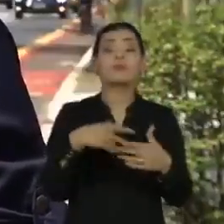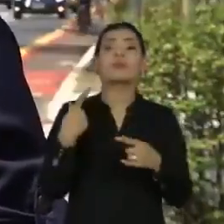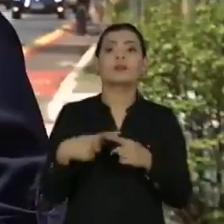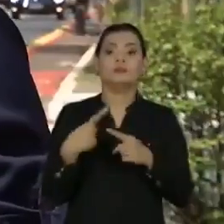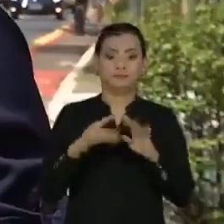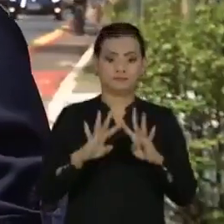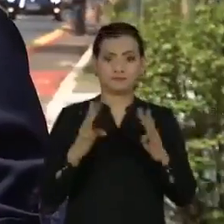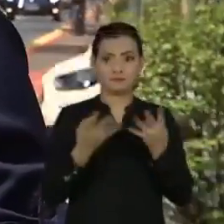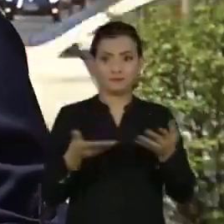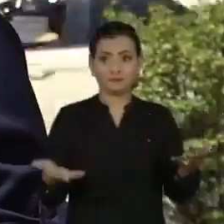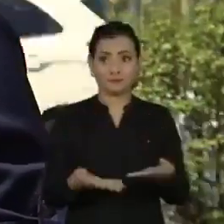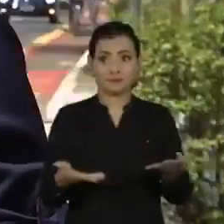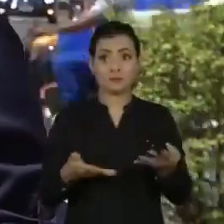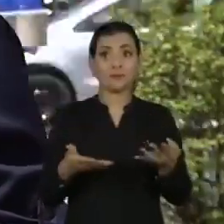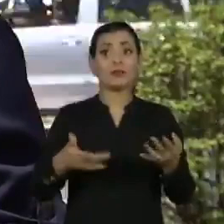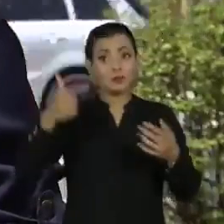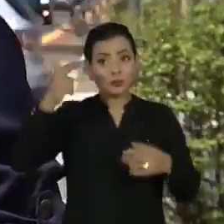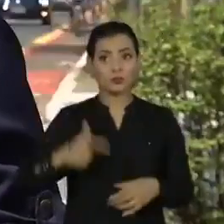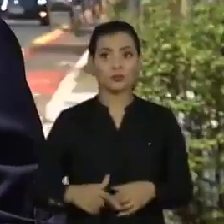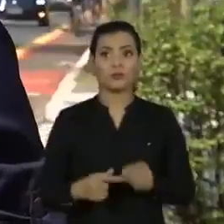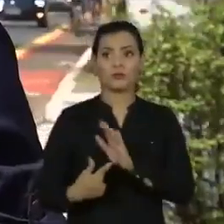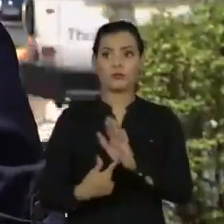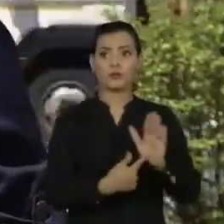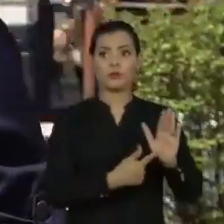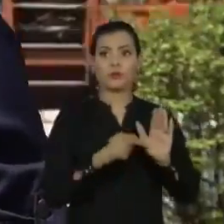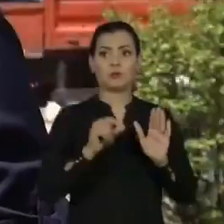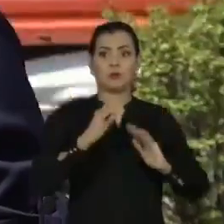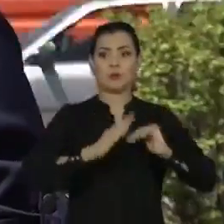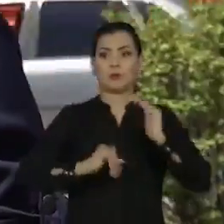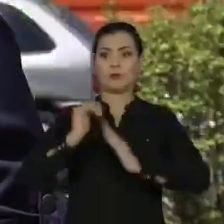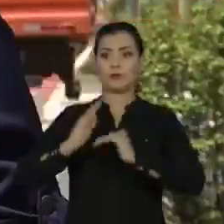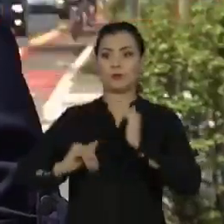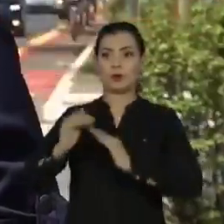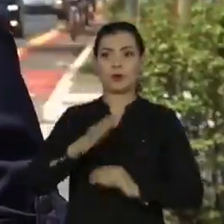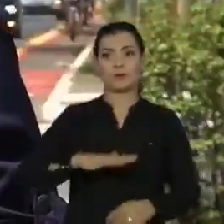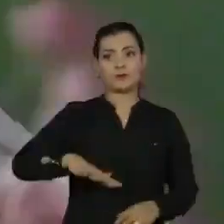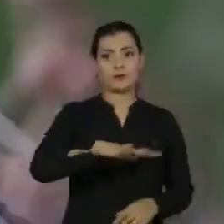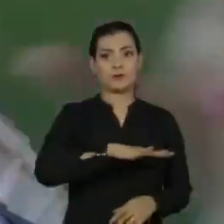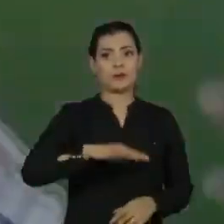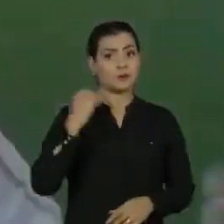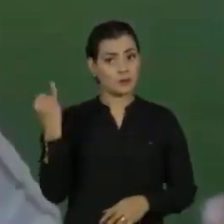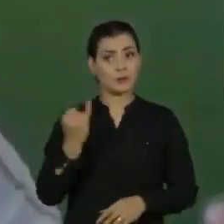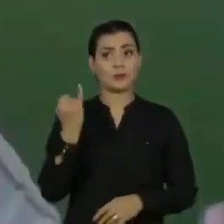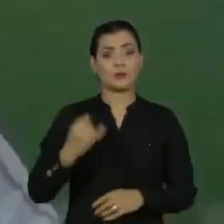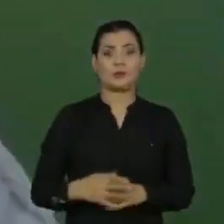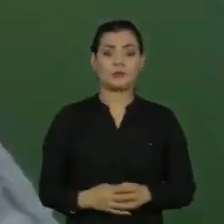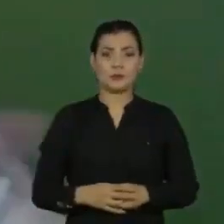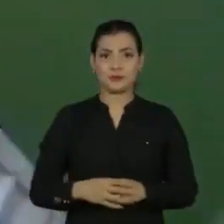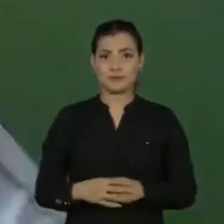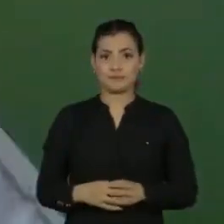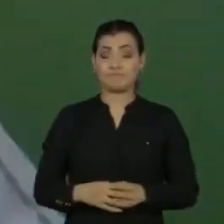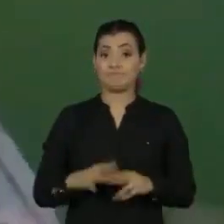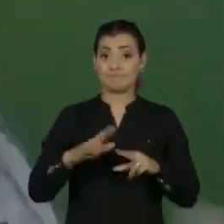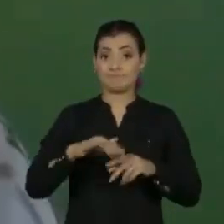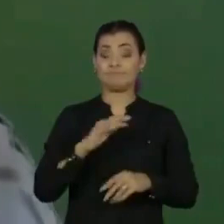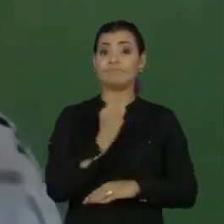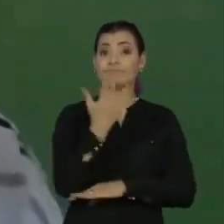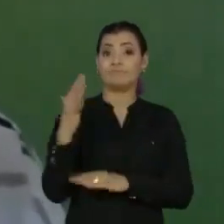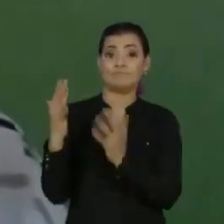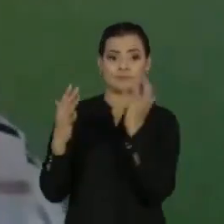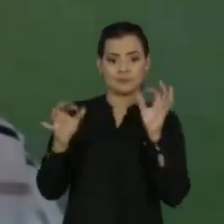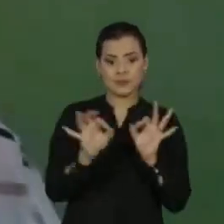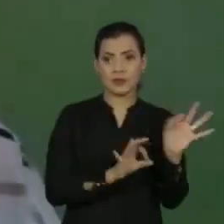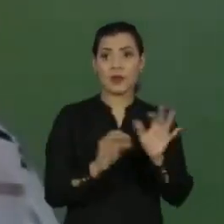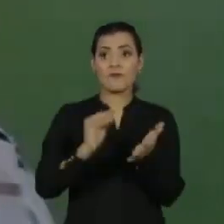com a pandemia, que reforçou a importância dos profissionais para as cidades. Para esta urbanista, a falta de